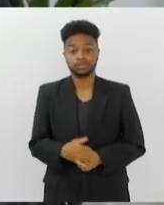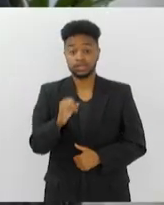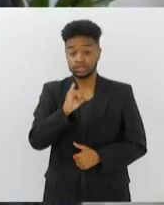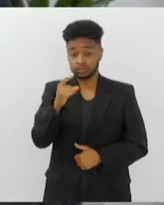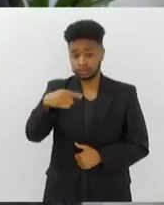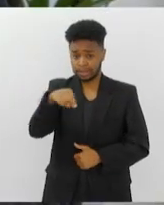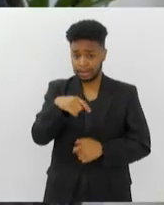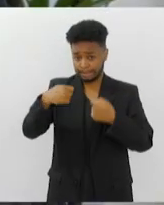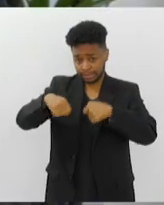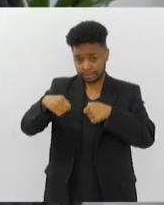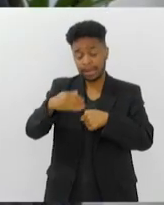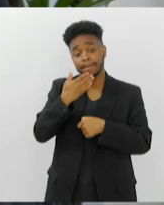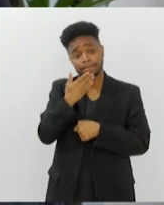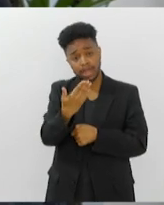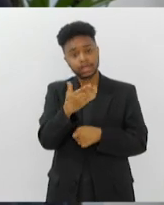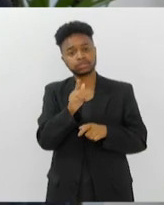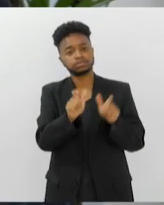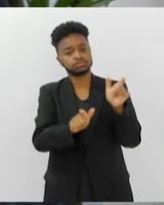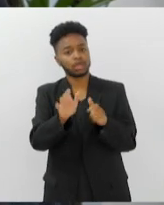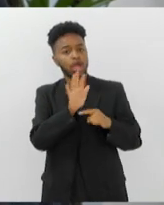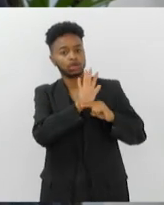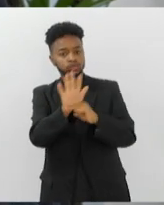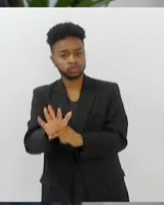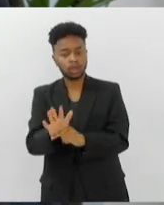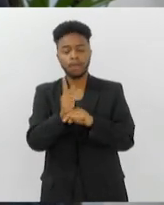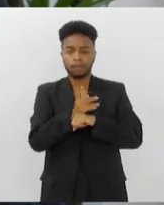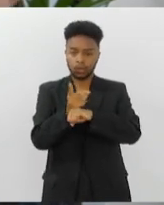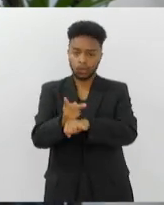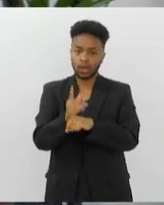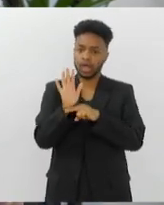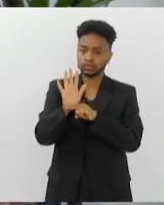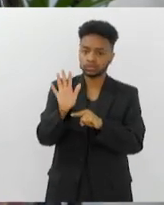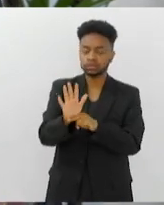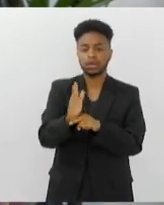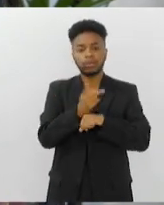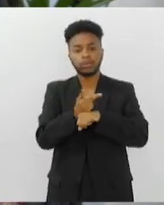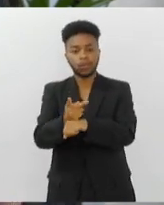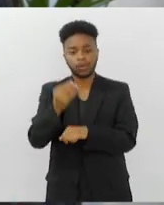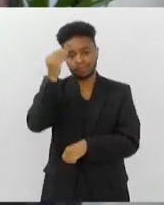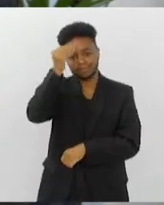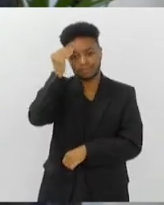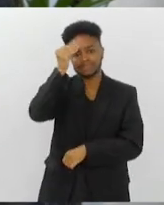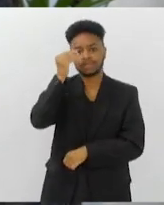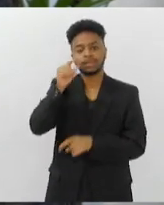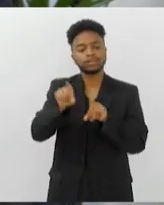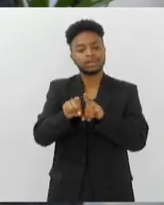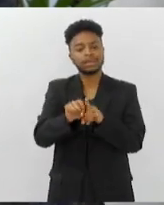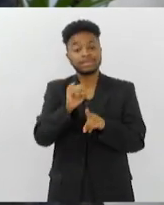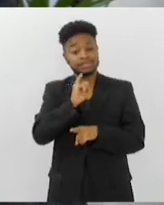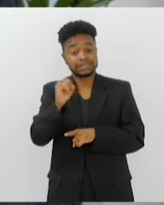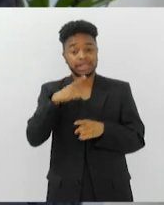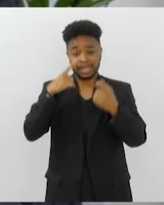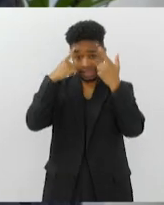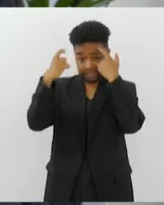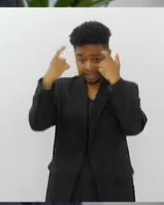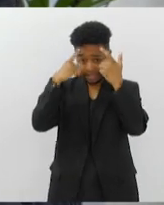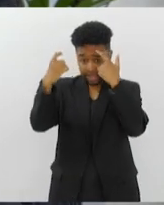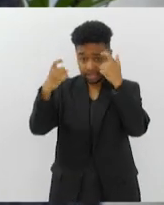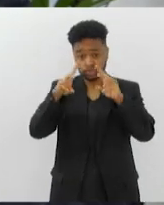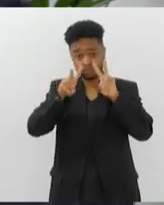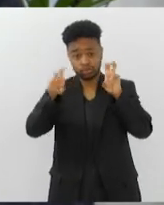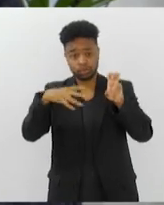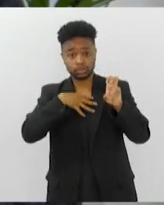precisar, peça ajuda. Procure ajuda. Procure um psiquiatra. E se tiver ideias prevalentes sobre